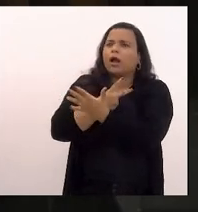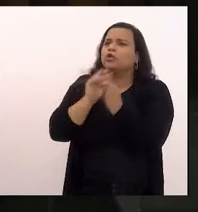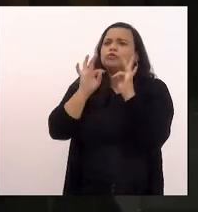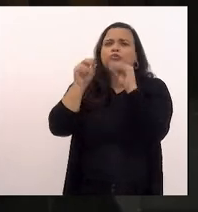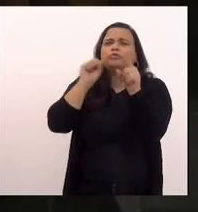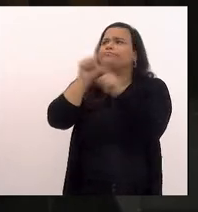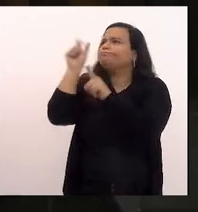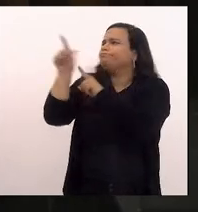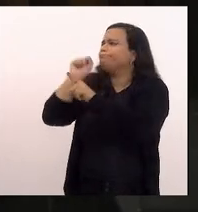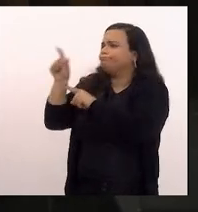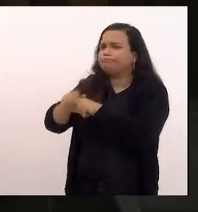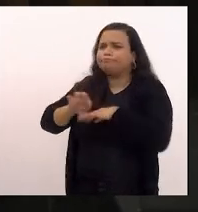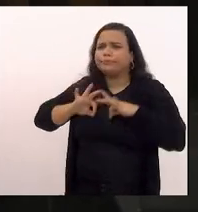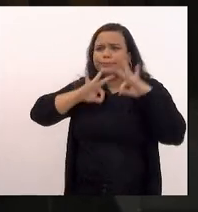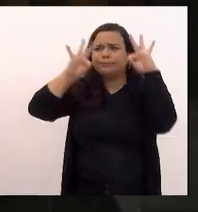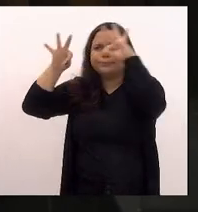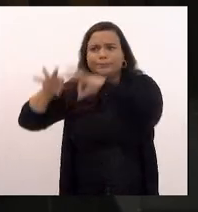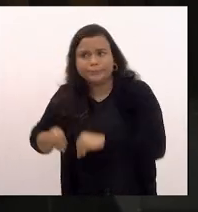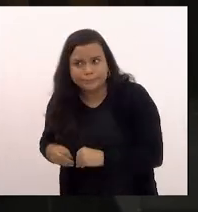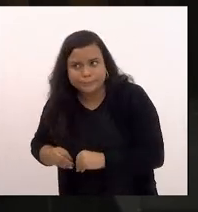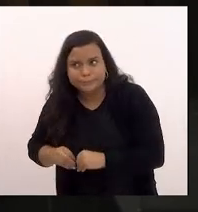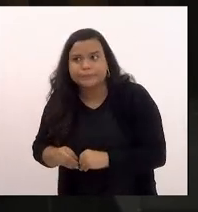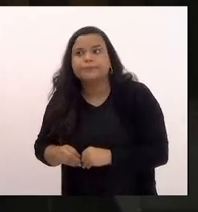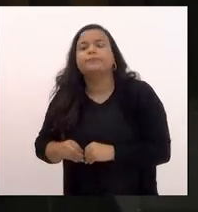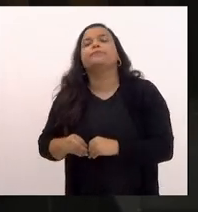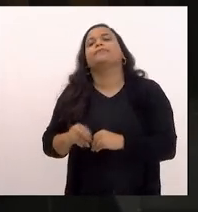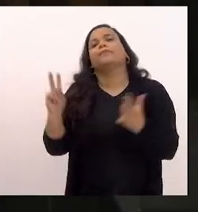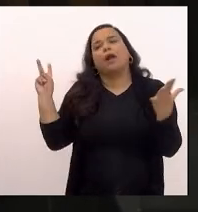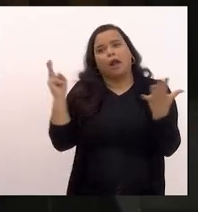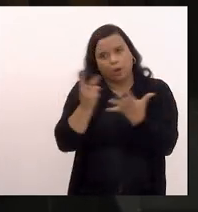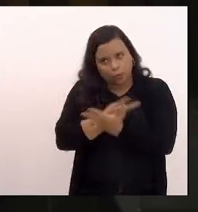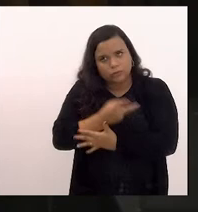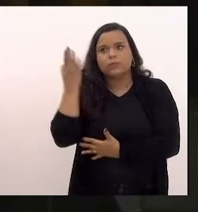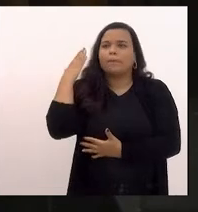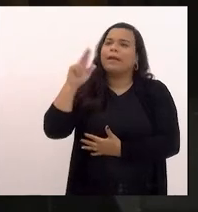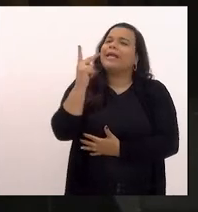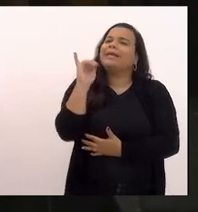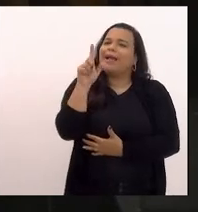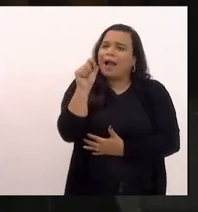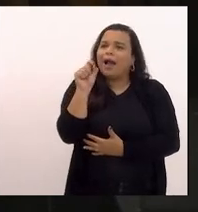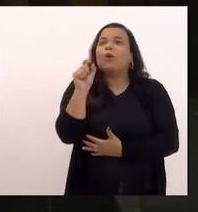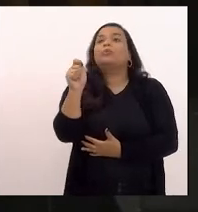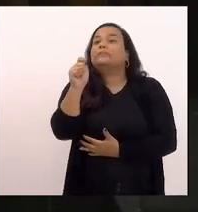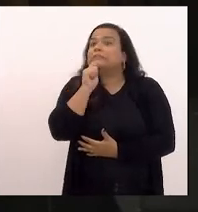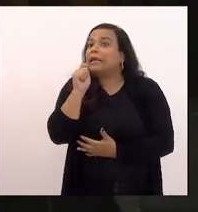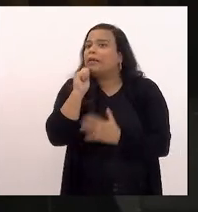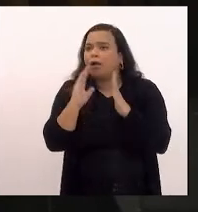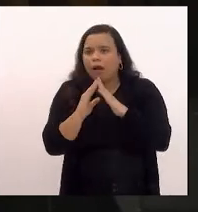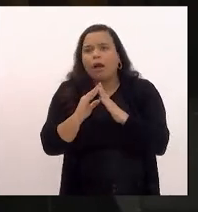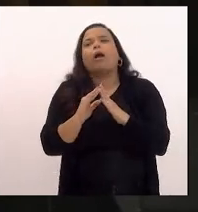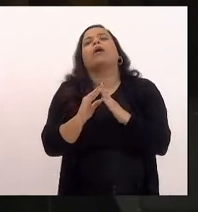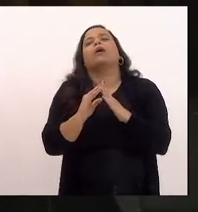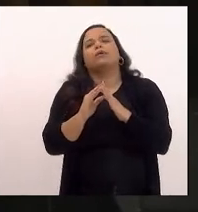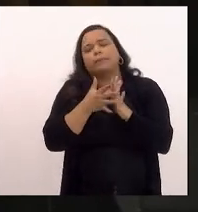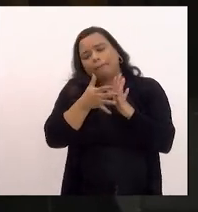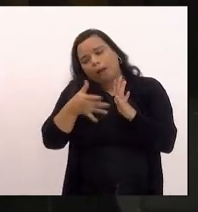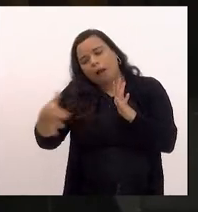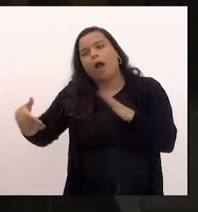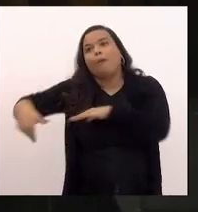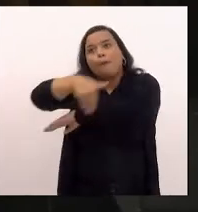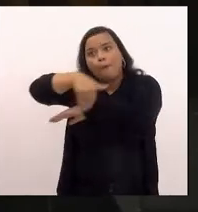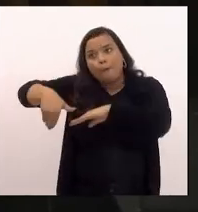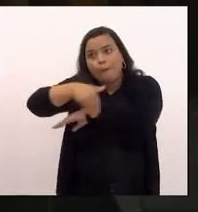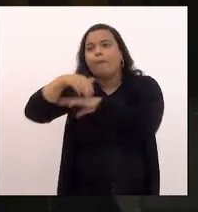prefeitura retirou todos os moradores de lá quando isso aconteceu Iago ficou um longo período em situação de rua recentemente havia